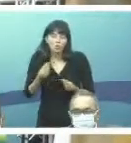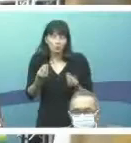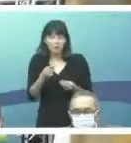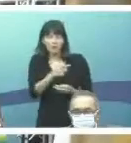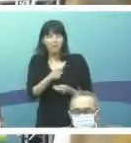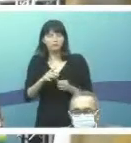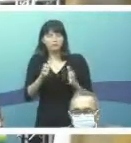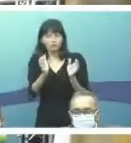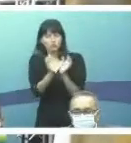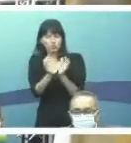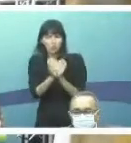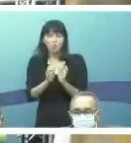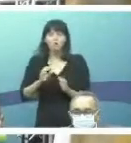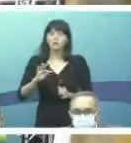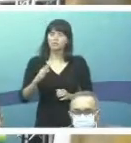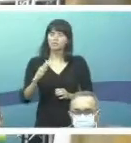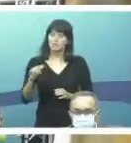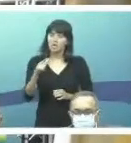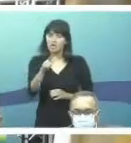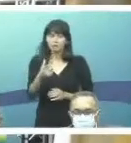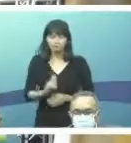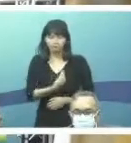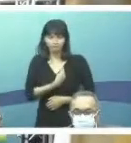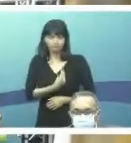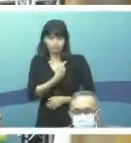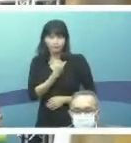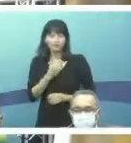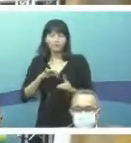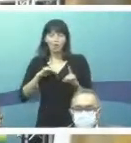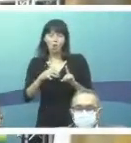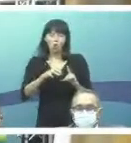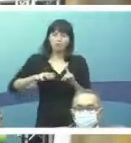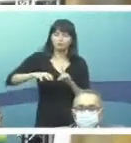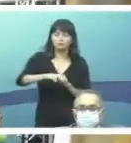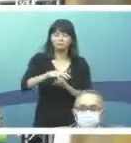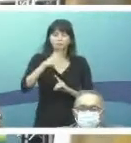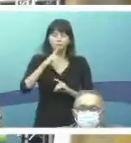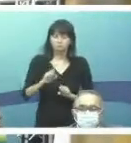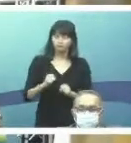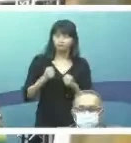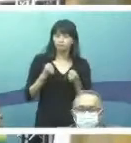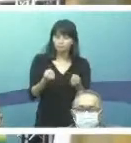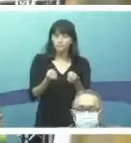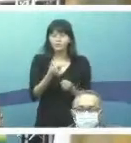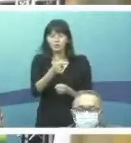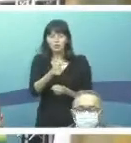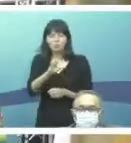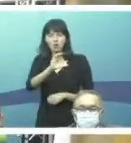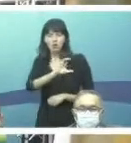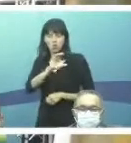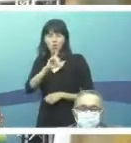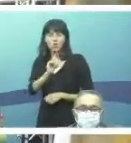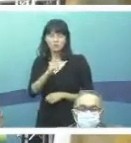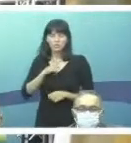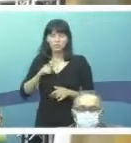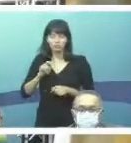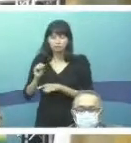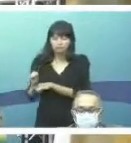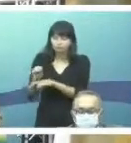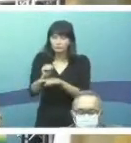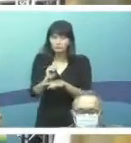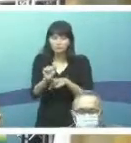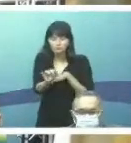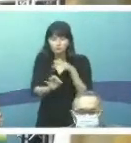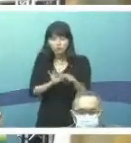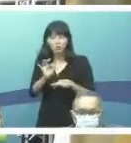DCCI que se faz presente, um departamento guerreiro, vibrante, e uma coordenação que cuida de